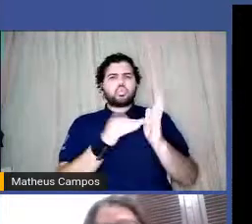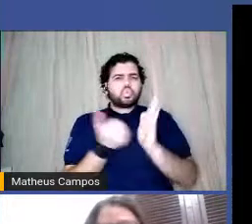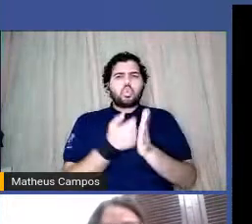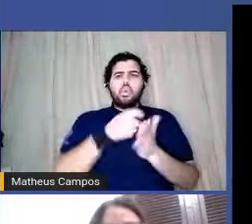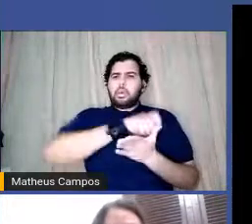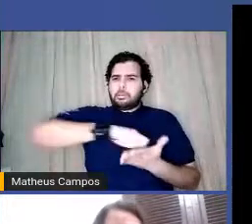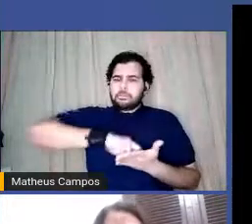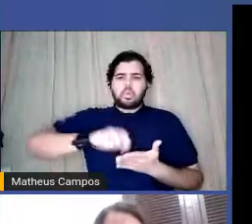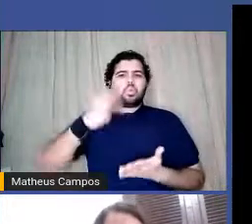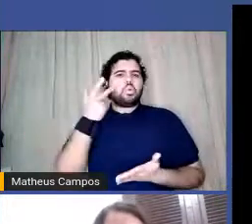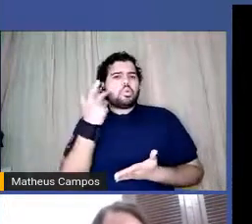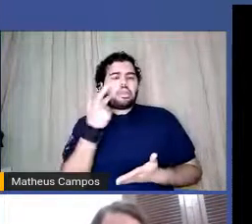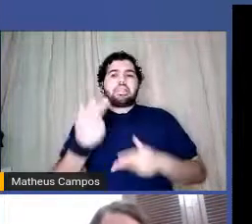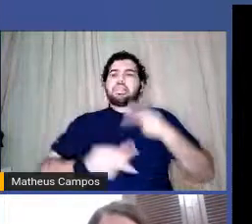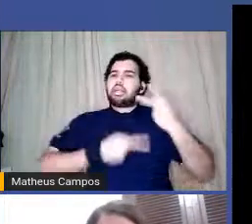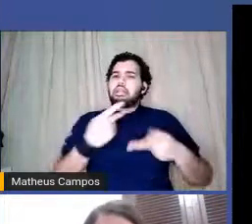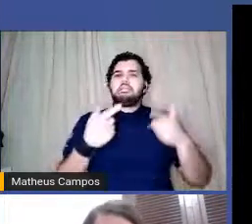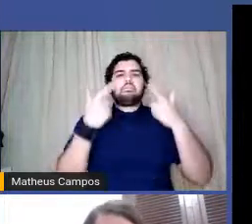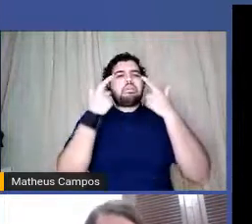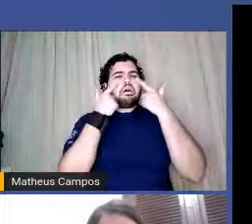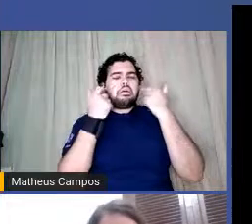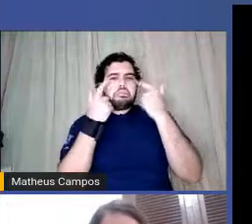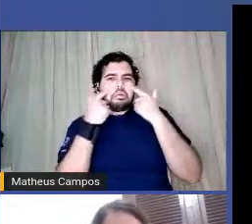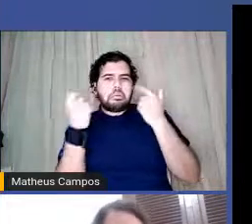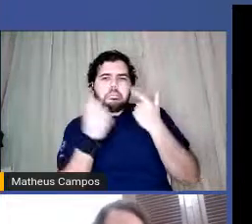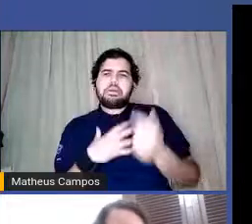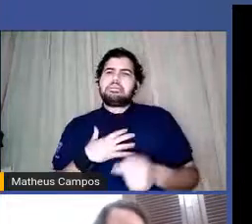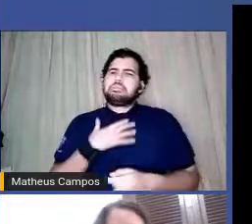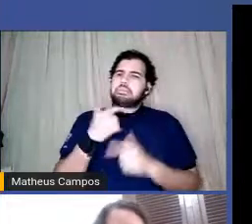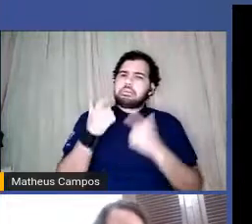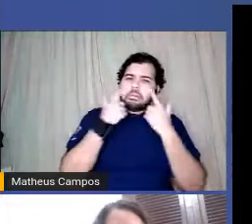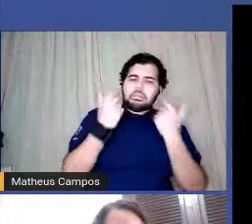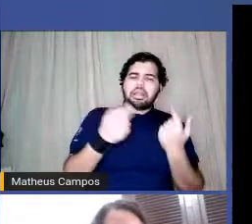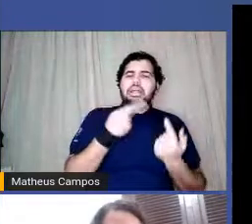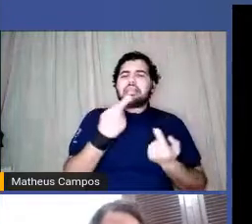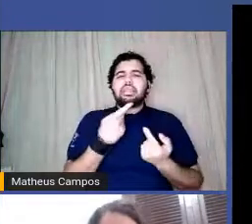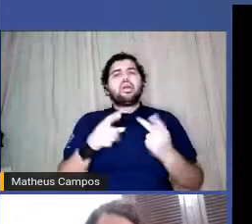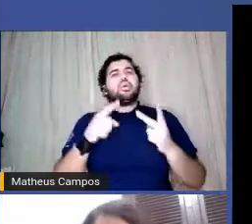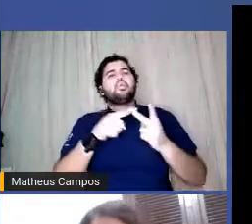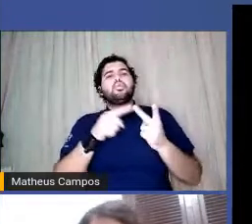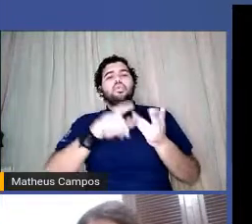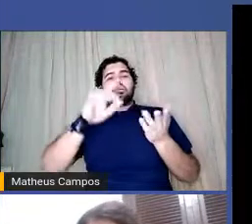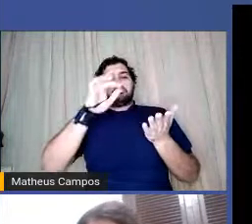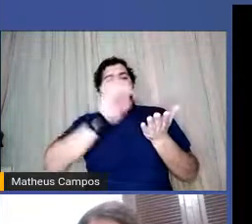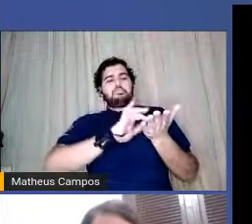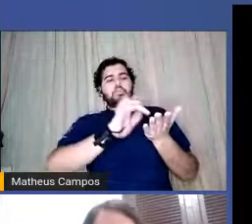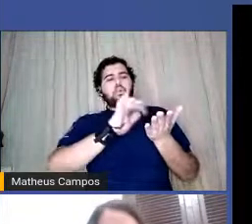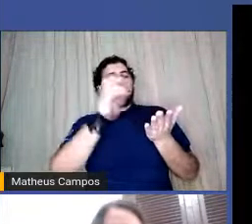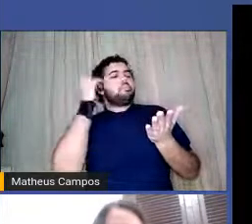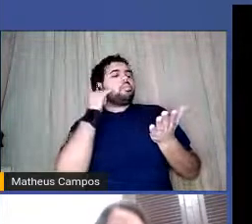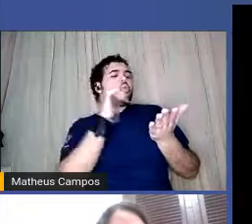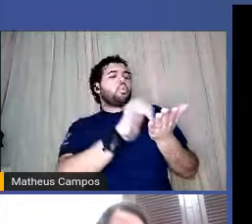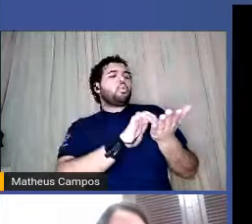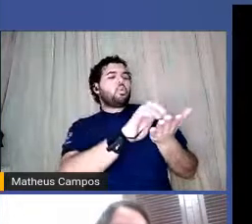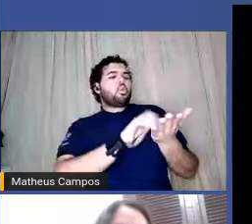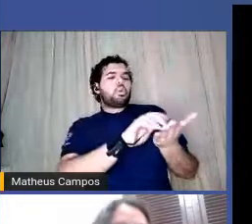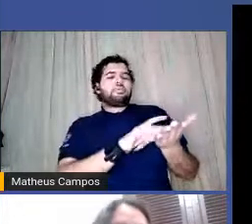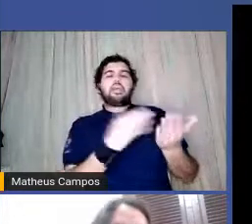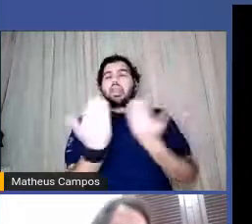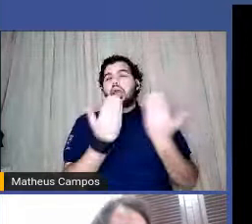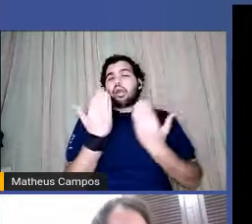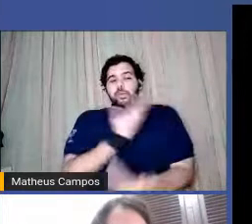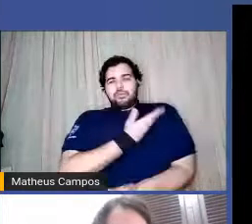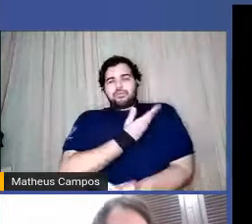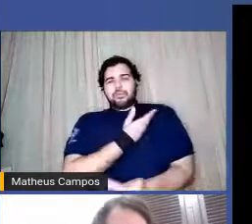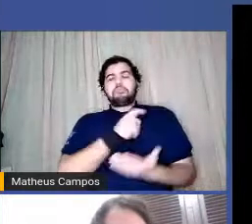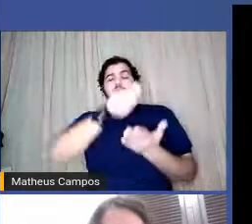Fortaleza também, estão dizendo que estão chorando, aí a Sabrina dizendo o bloco de notas é o meu amigo, o